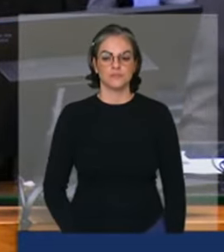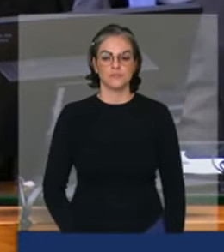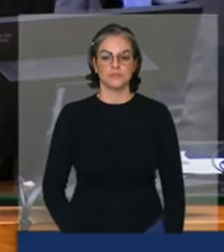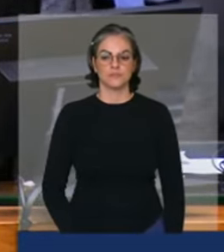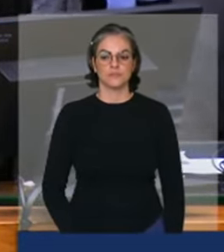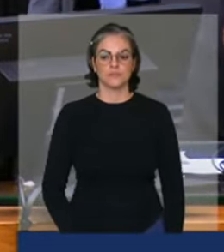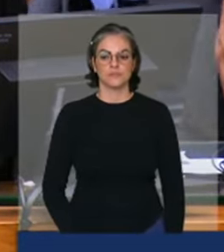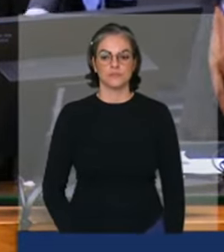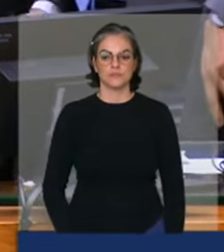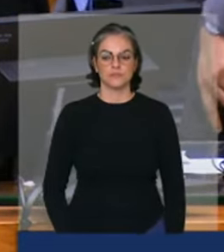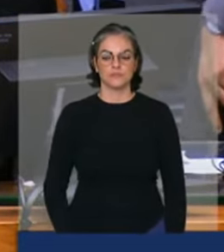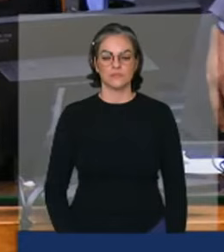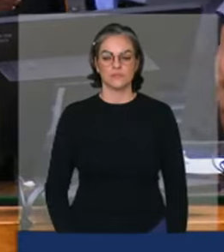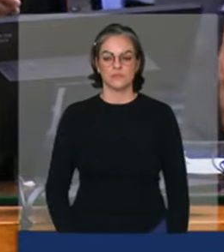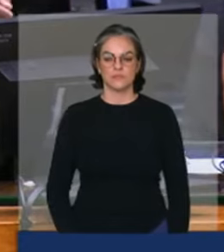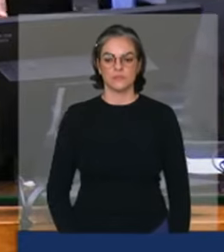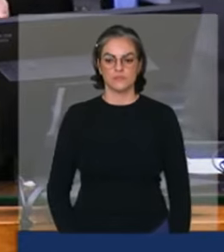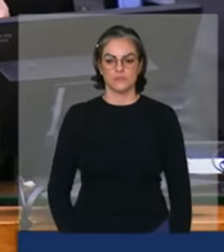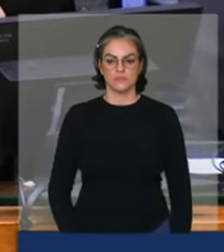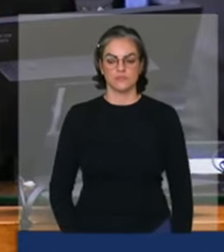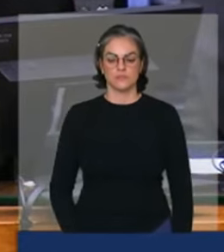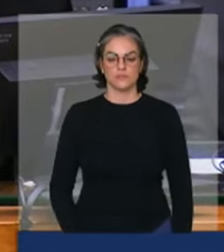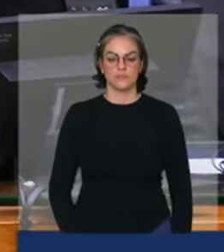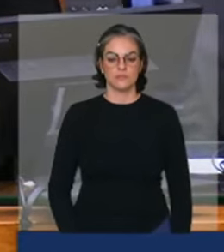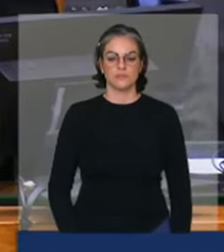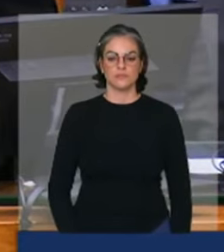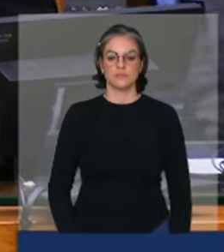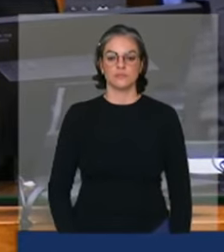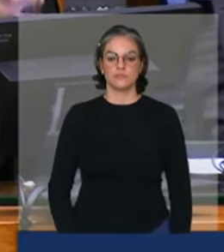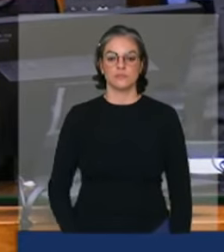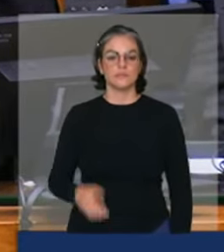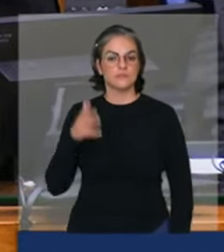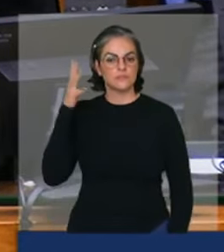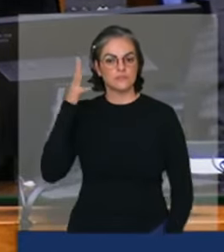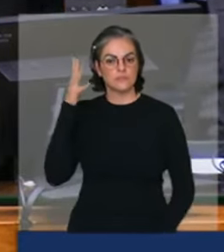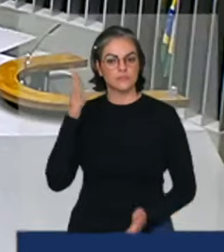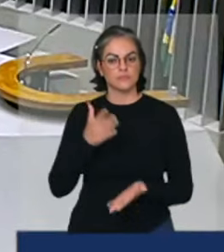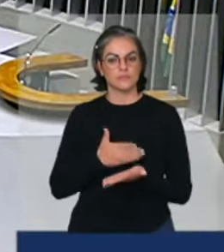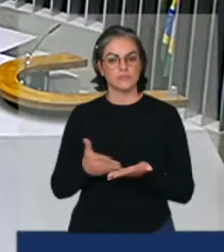são os líderes com a palavra deputado Daniel Almeida